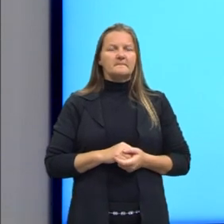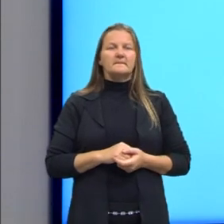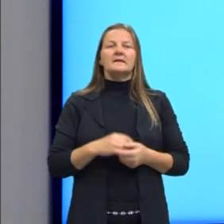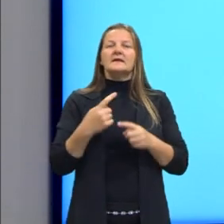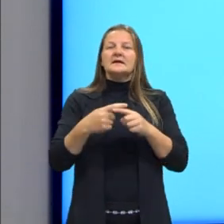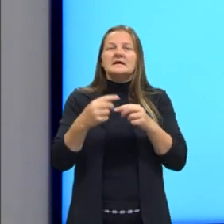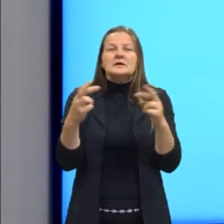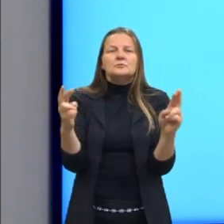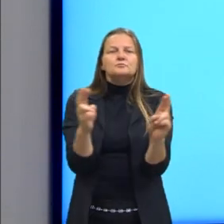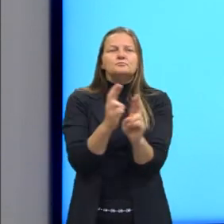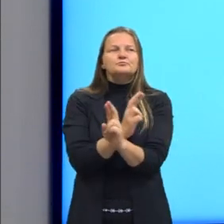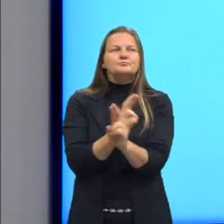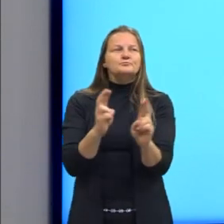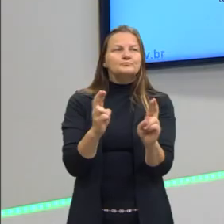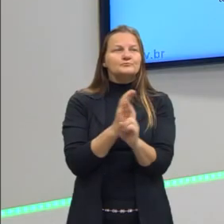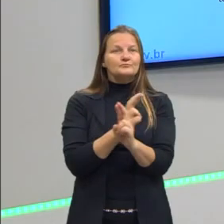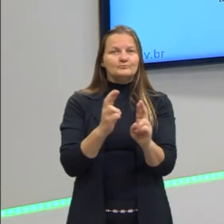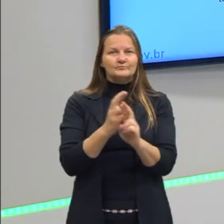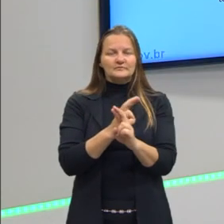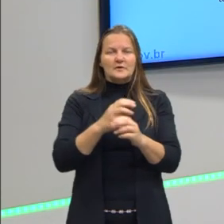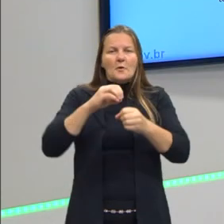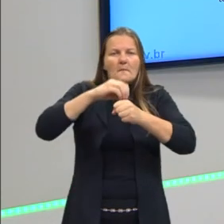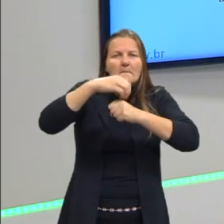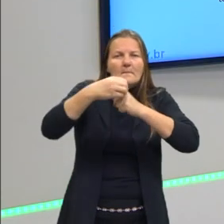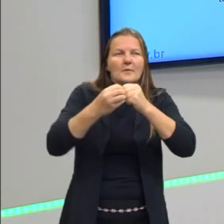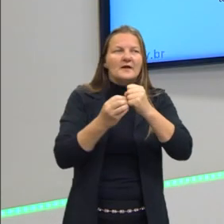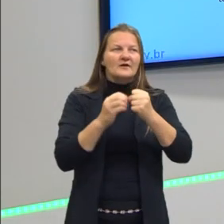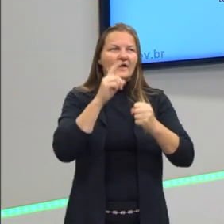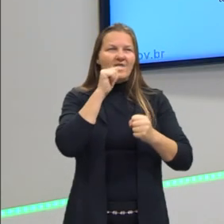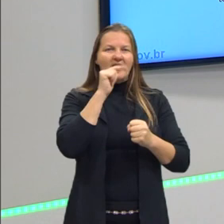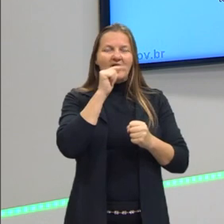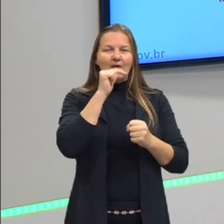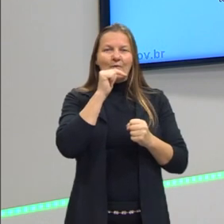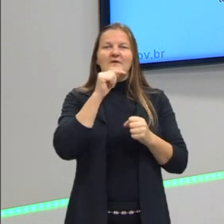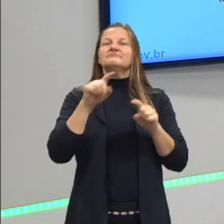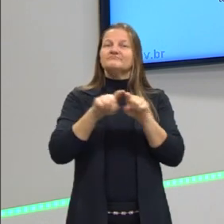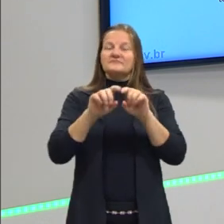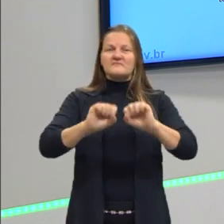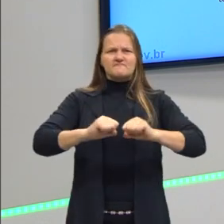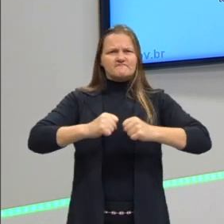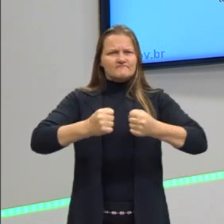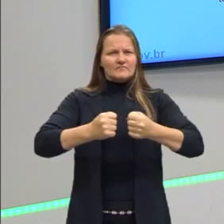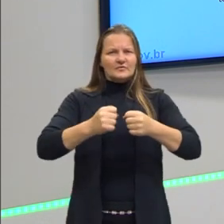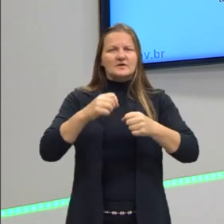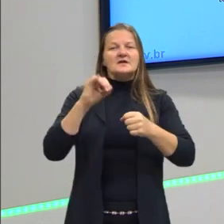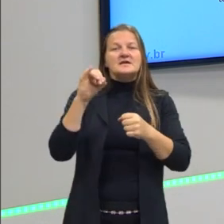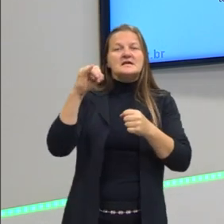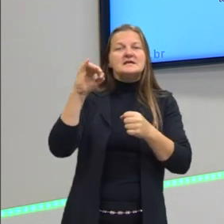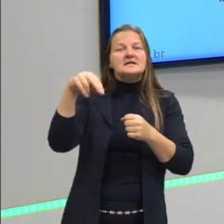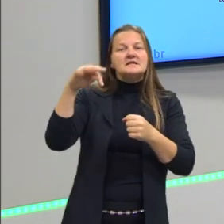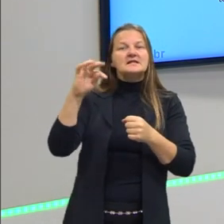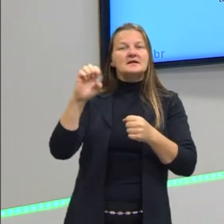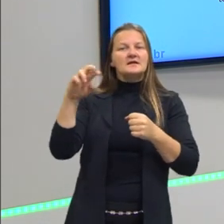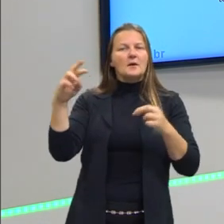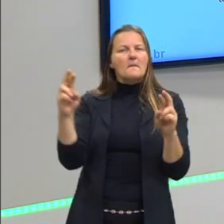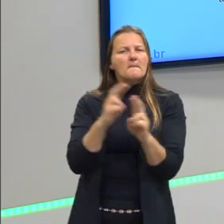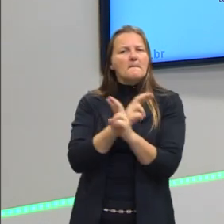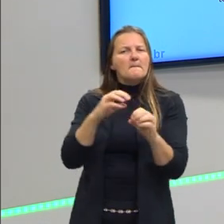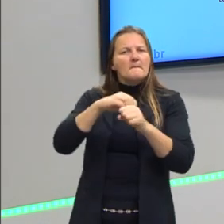interagem com as moléculas de água por meio das forças intermoleculares de atração,